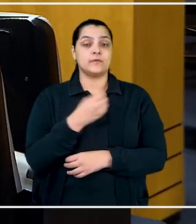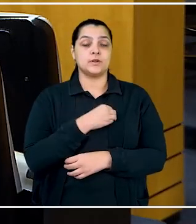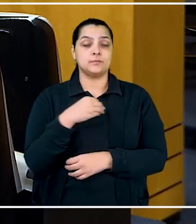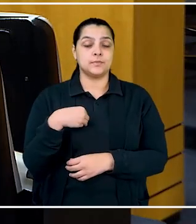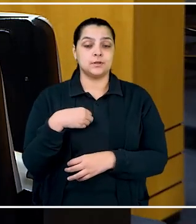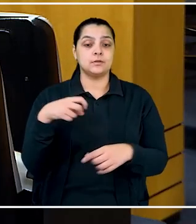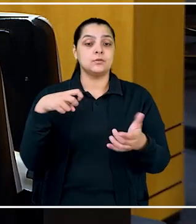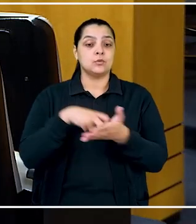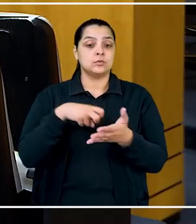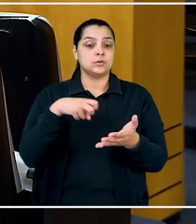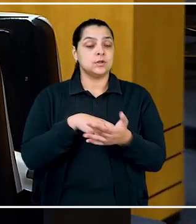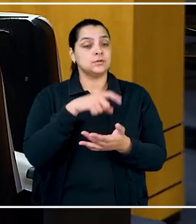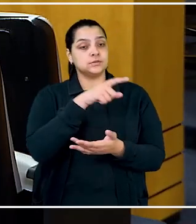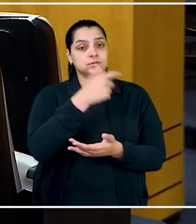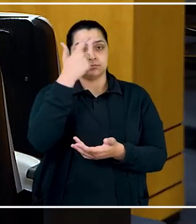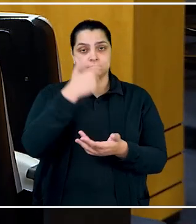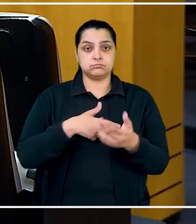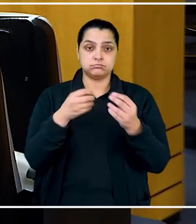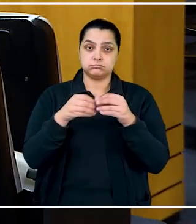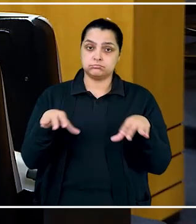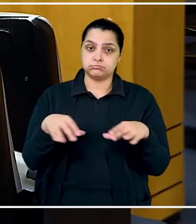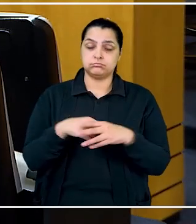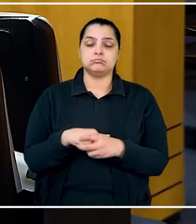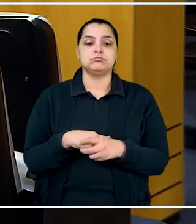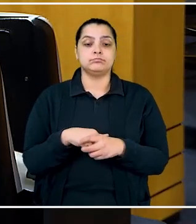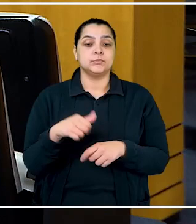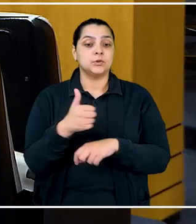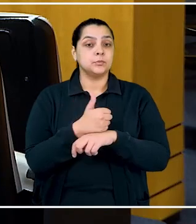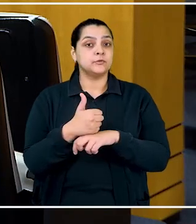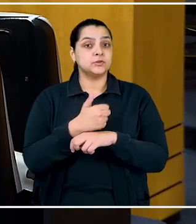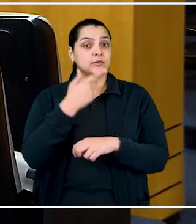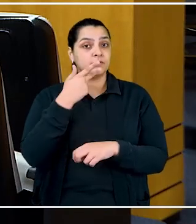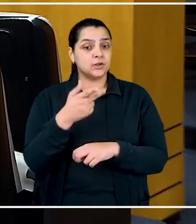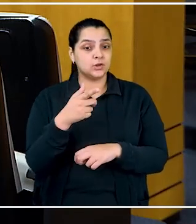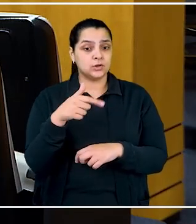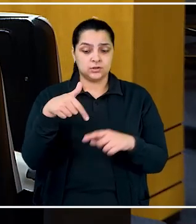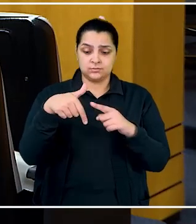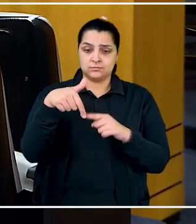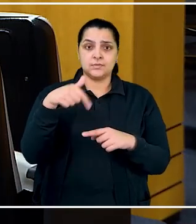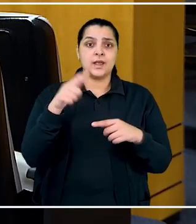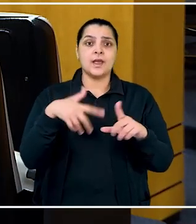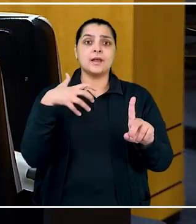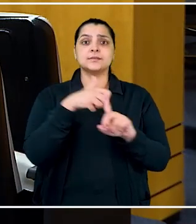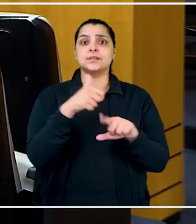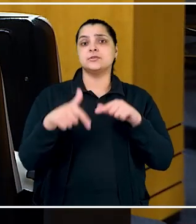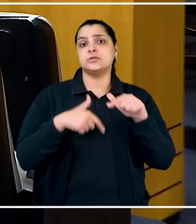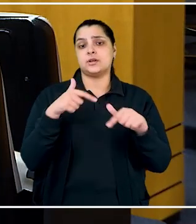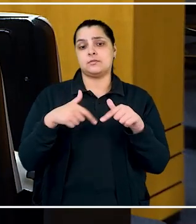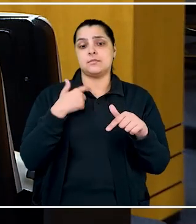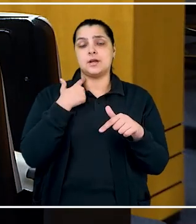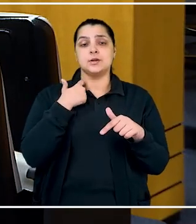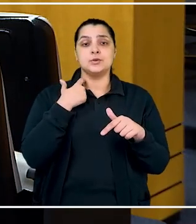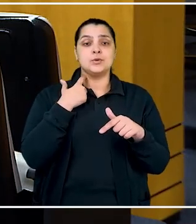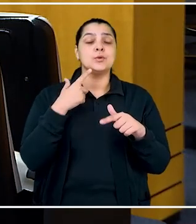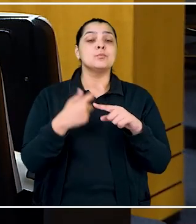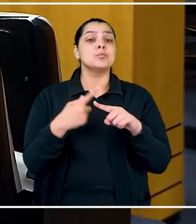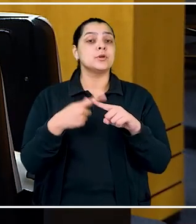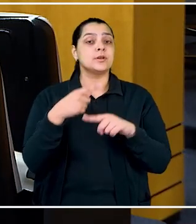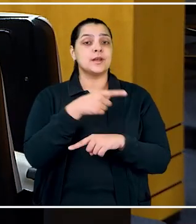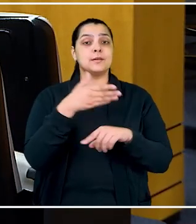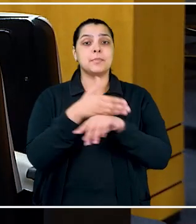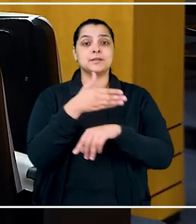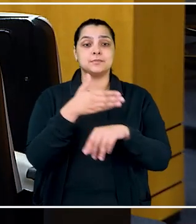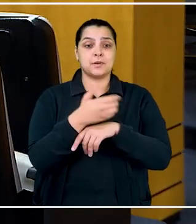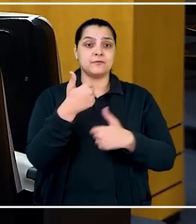saúde e a condenação da empregadora por dano moral. O profissional alegou que a lesão decorreu de acidente de trabalho, já que